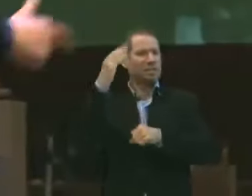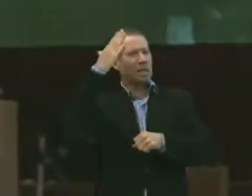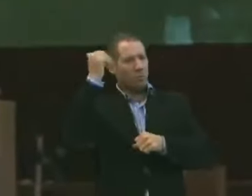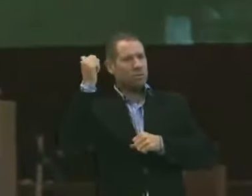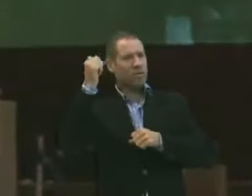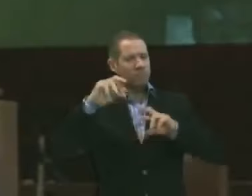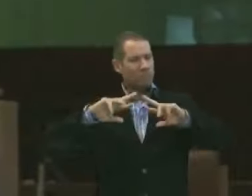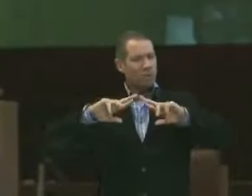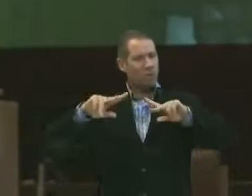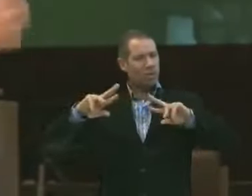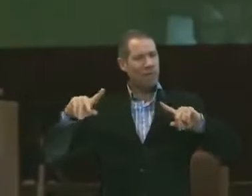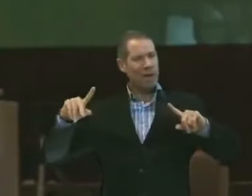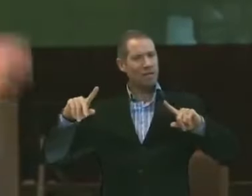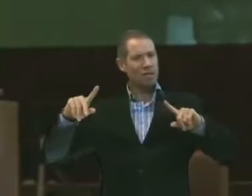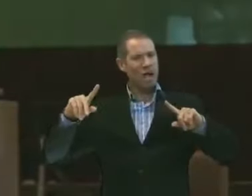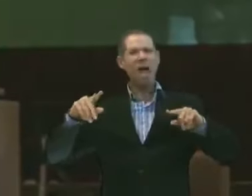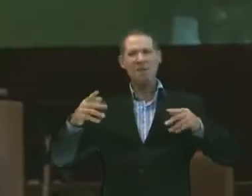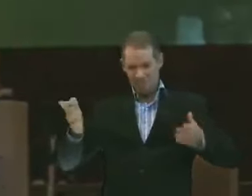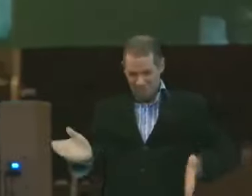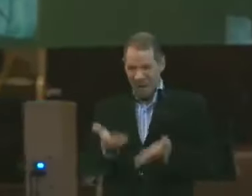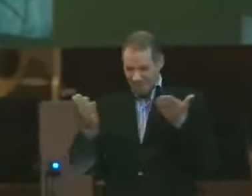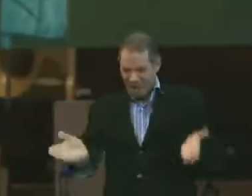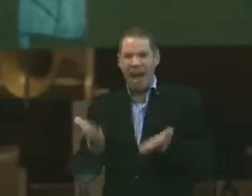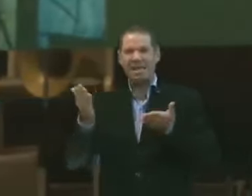vai ser diferente. Agora vai.